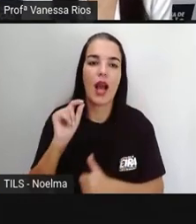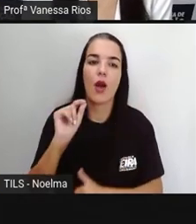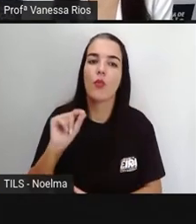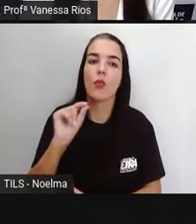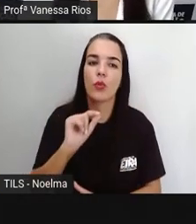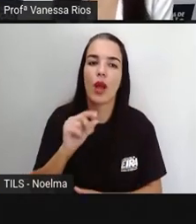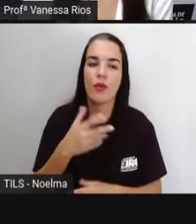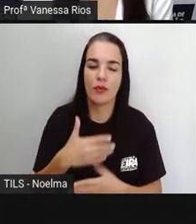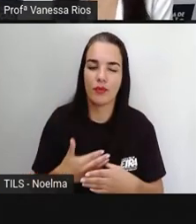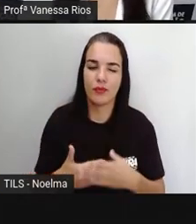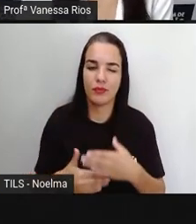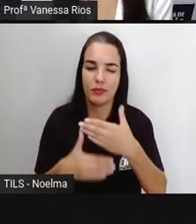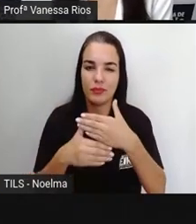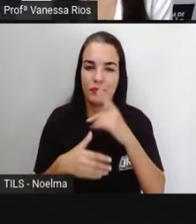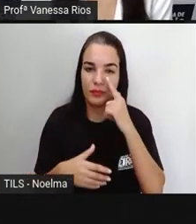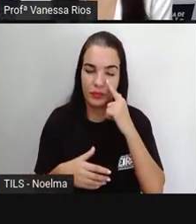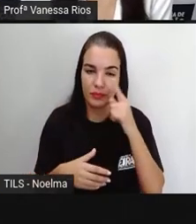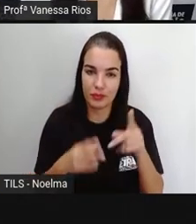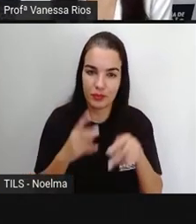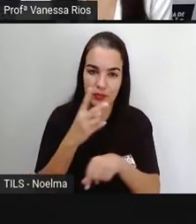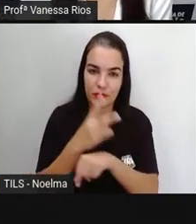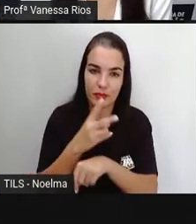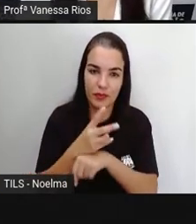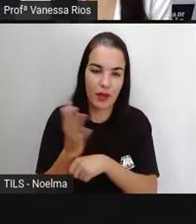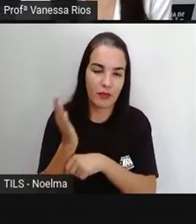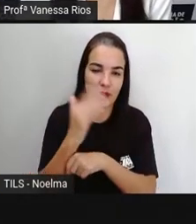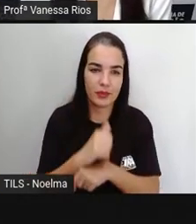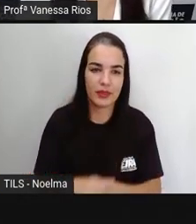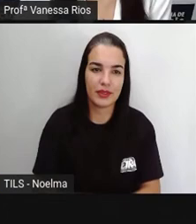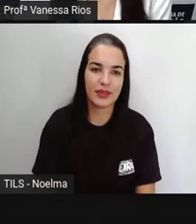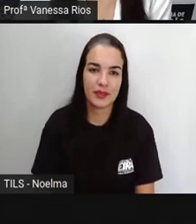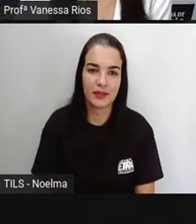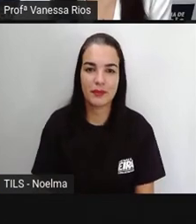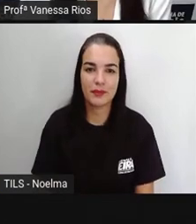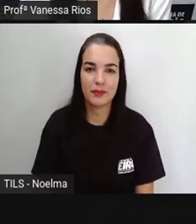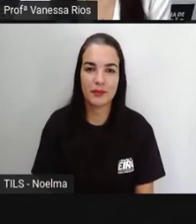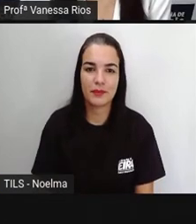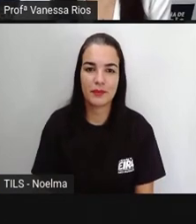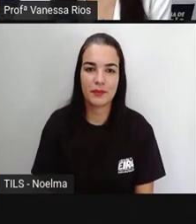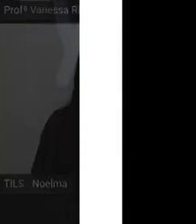que a Pró até parou, certo? Então vamos lá de história agora, de olho no vídeo.